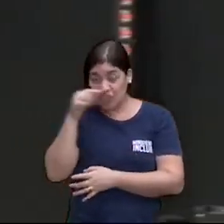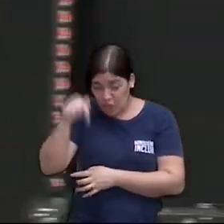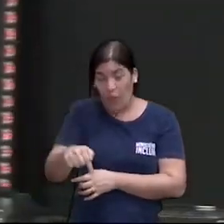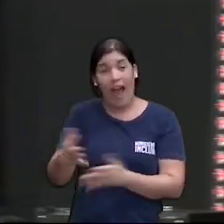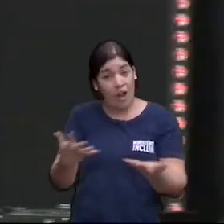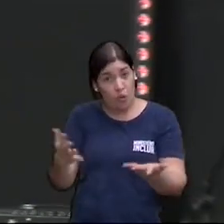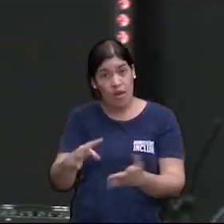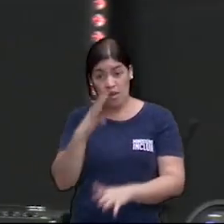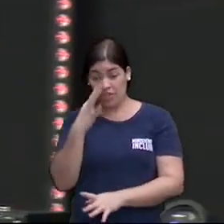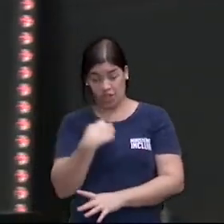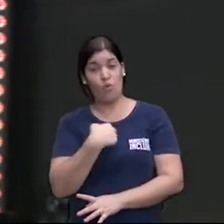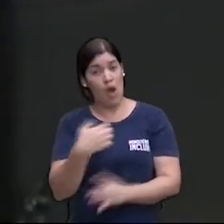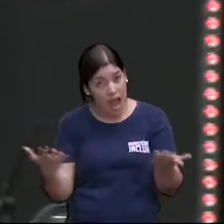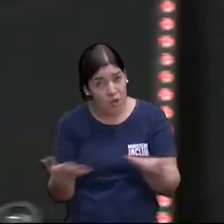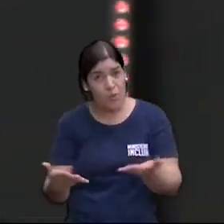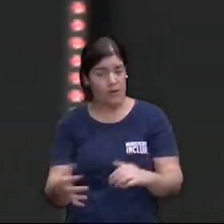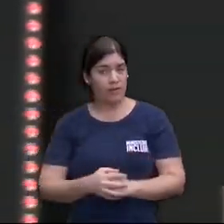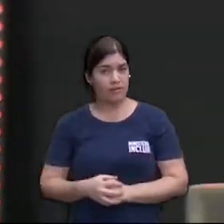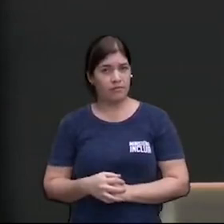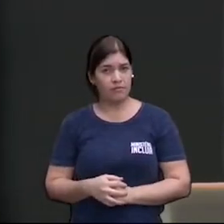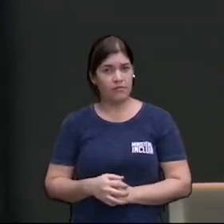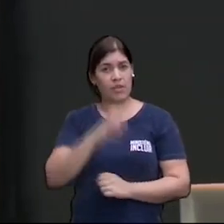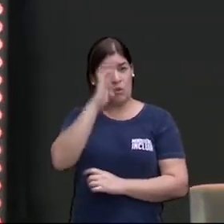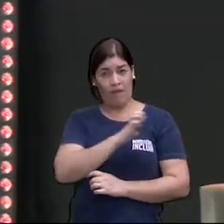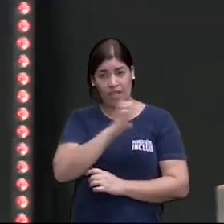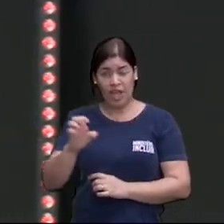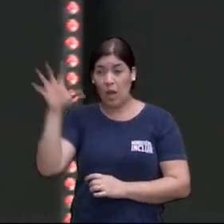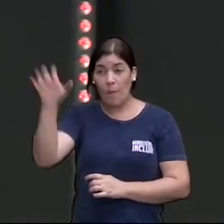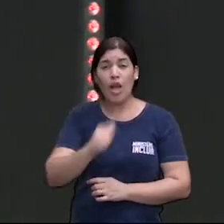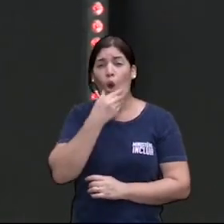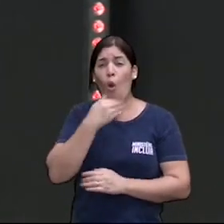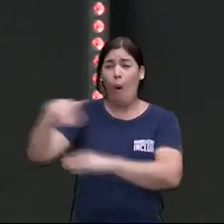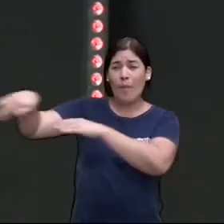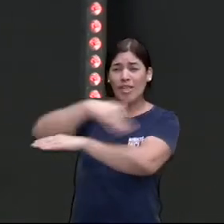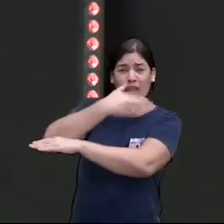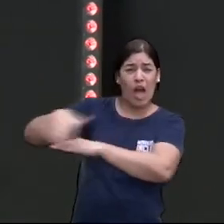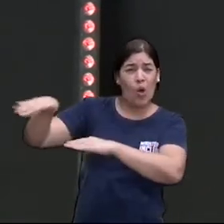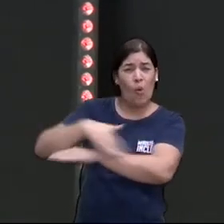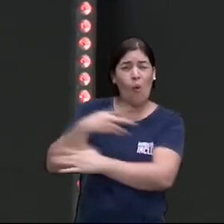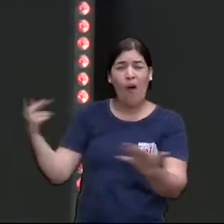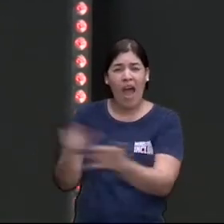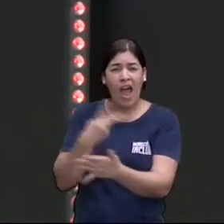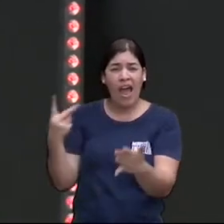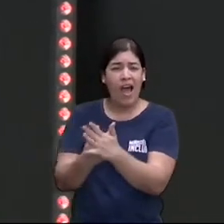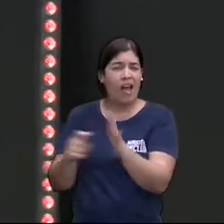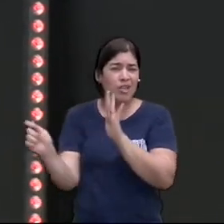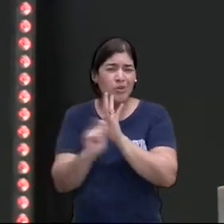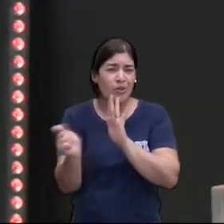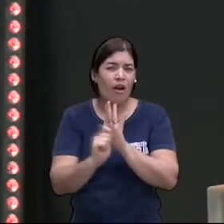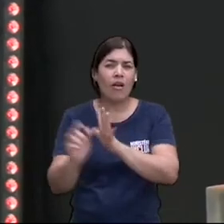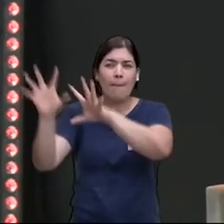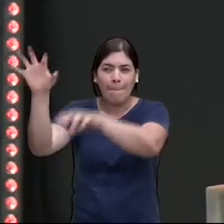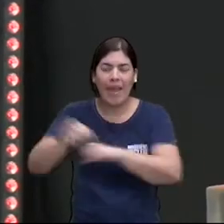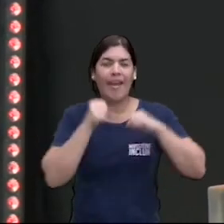lá me ouvindo o evangelho pegando homens que estavam na rua na droga e falando